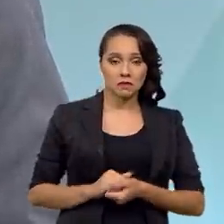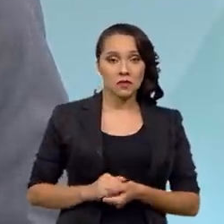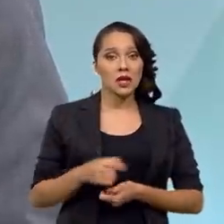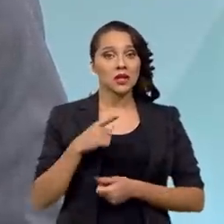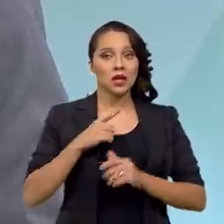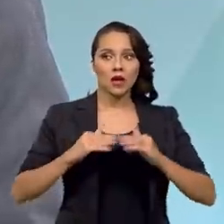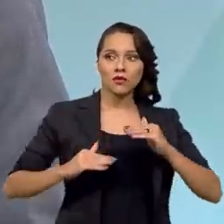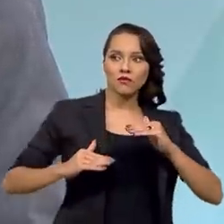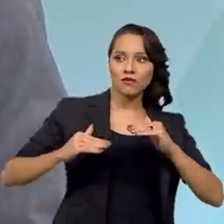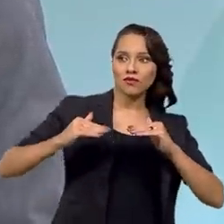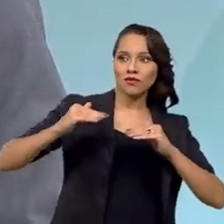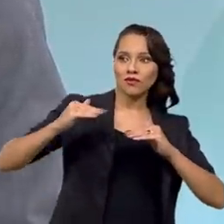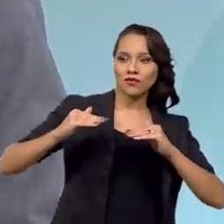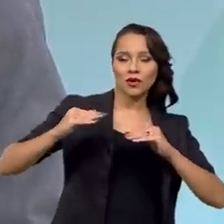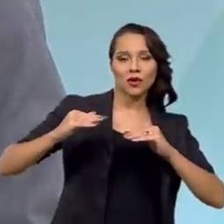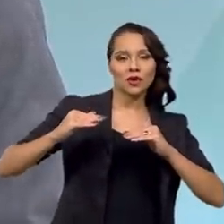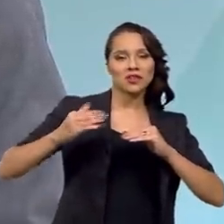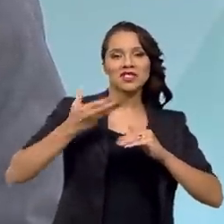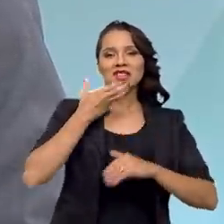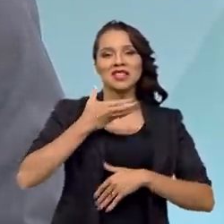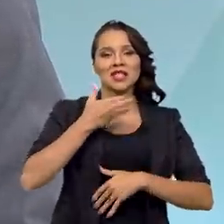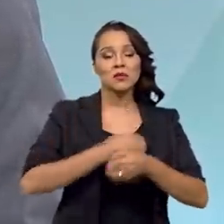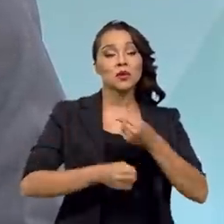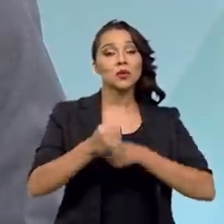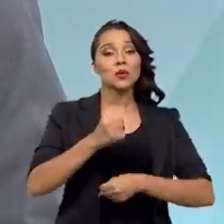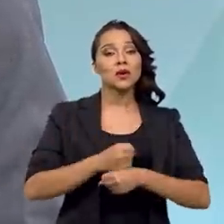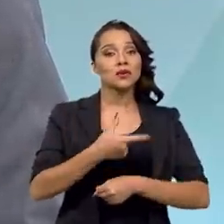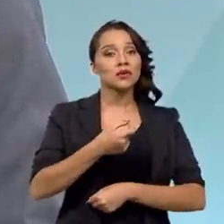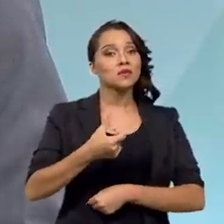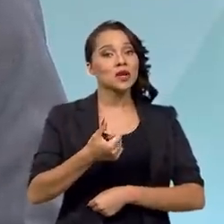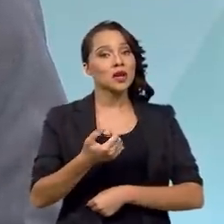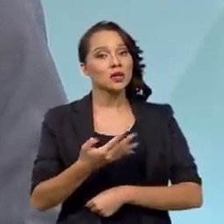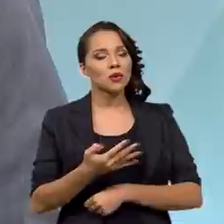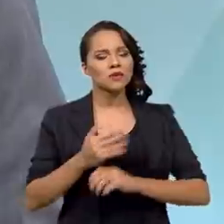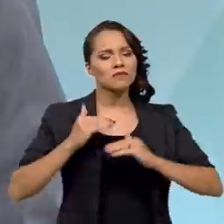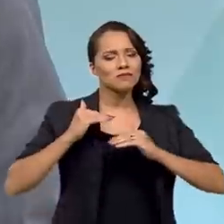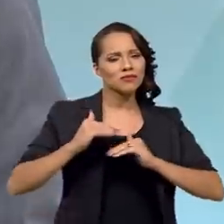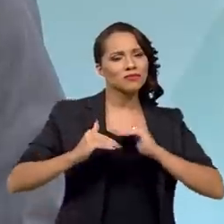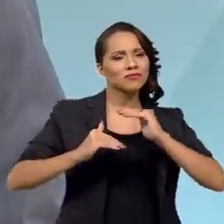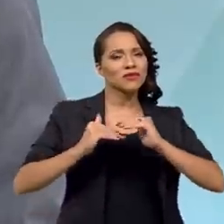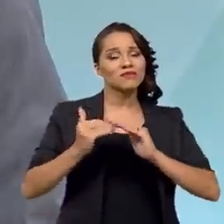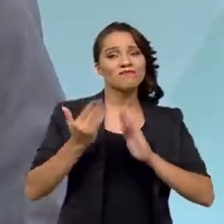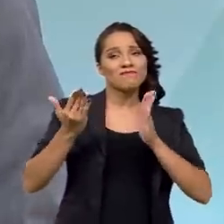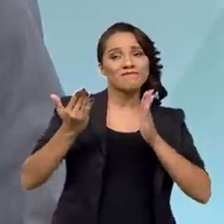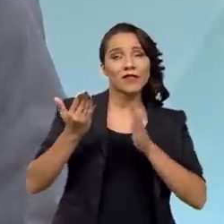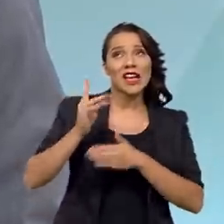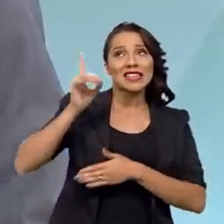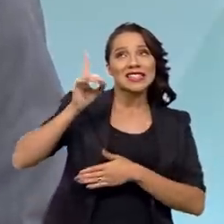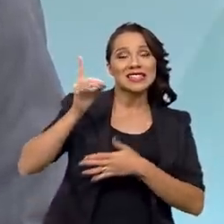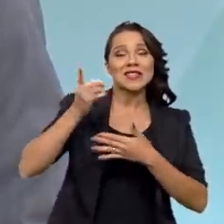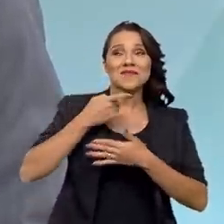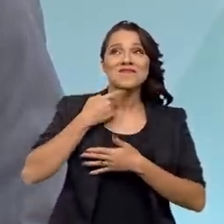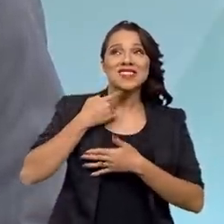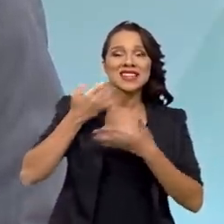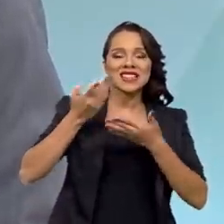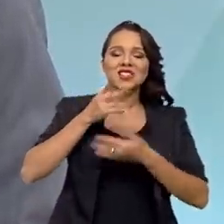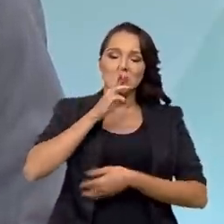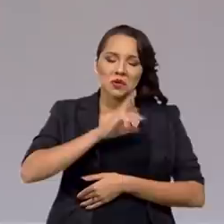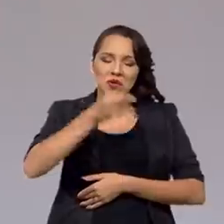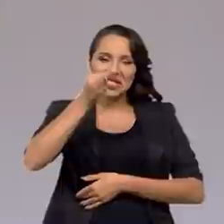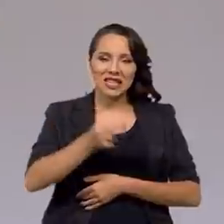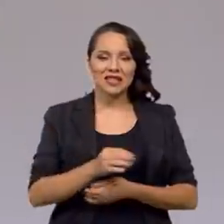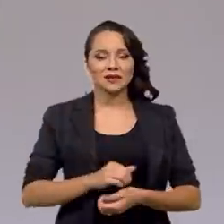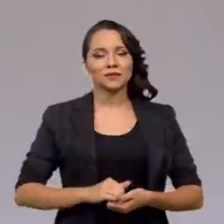a patamares de dezembro de 2014. Ou seja, passo a passo, e com a graça de Deus, estamos dando a resposta dentro de campo.